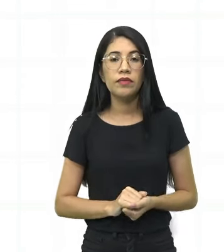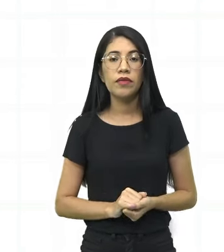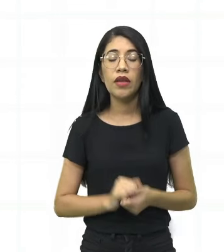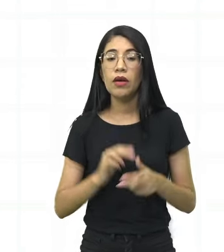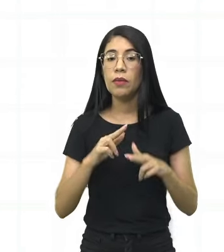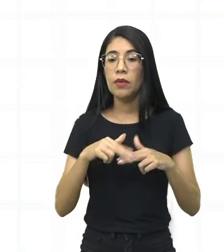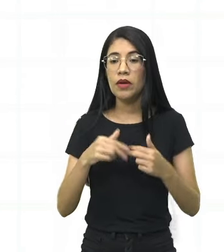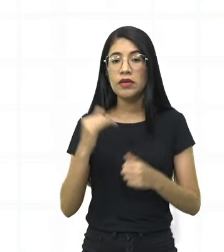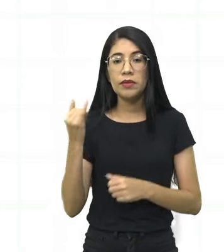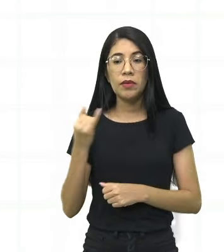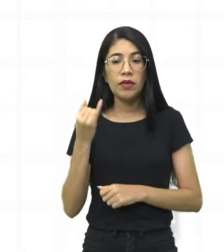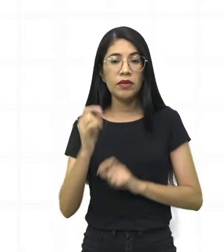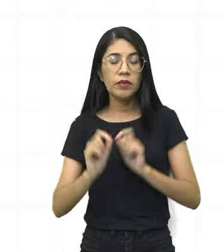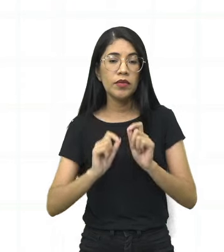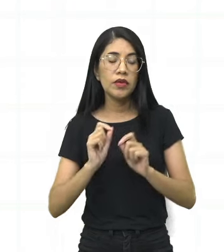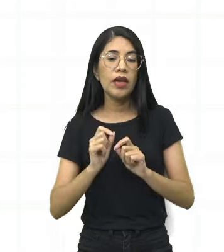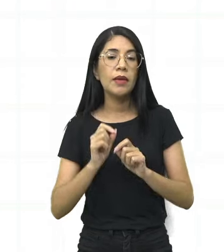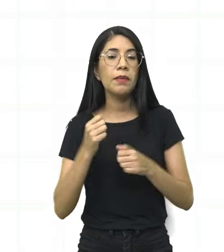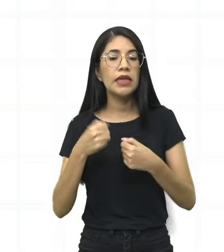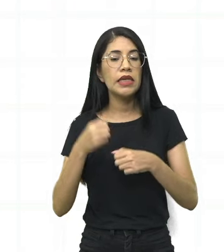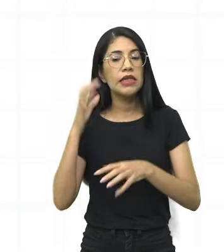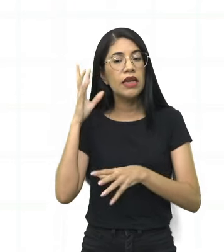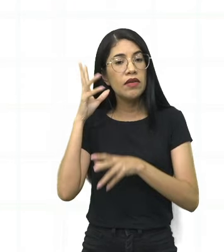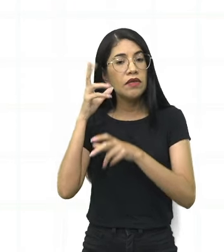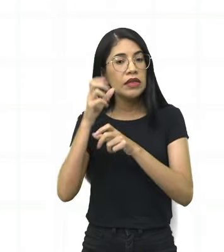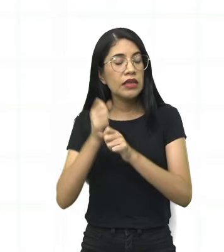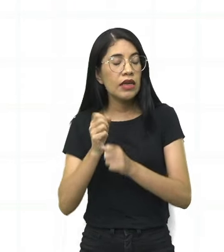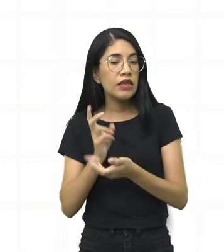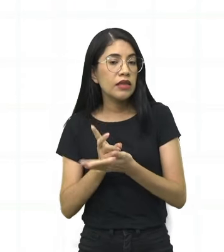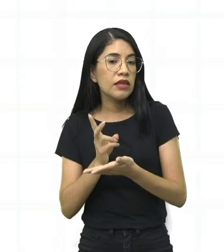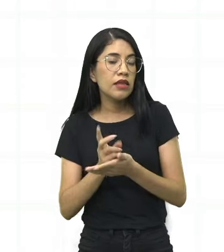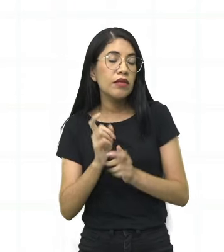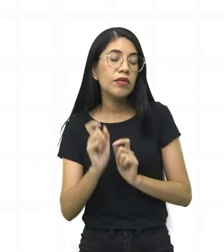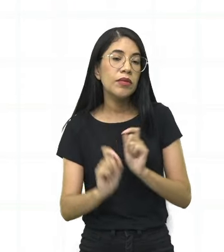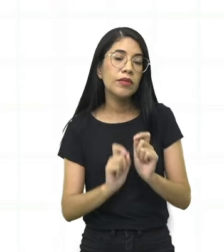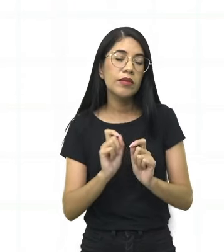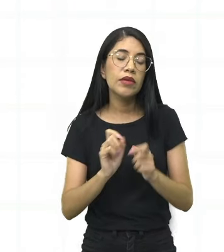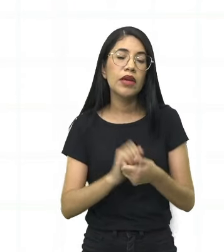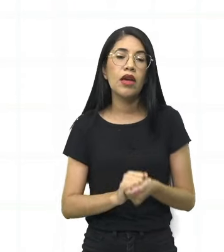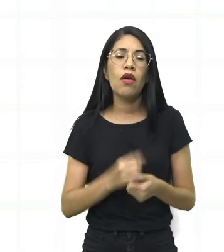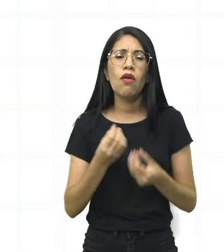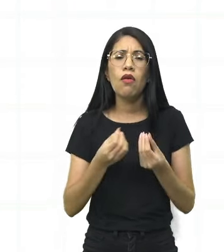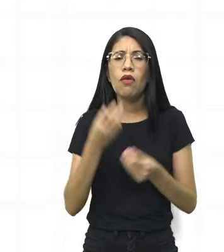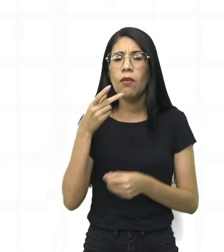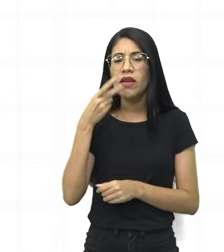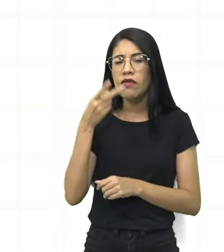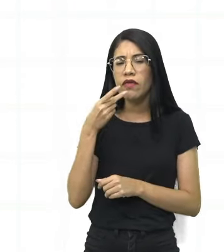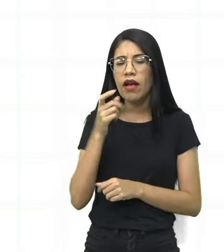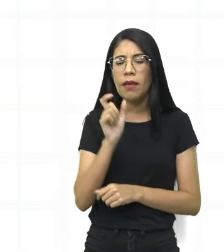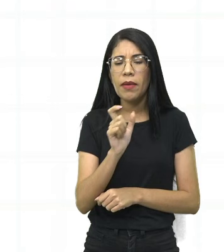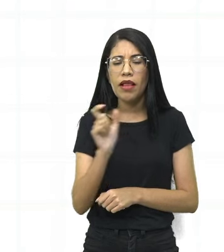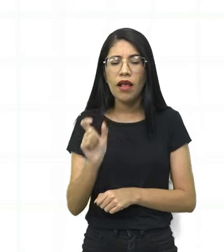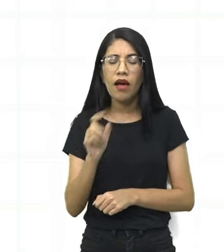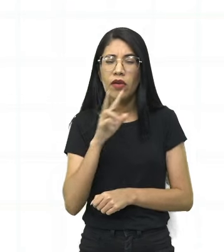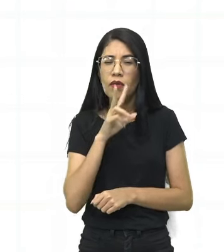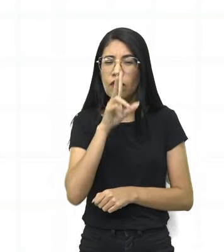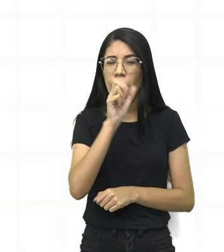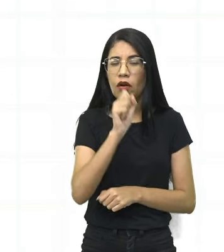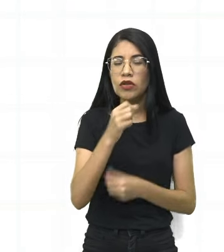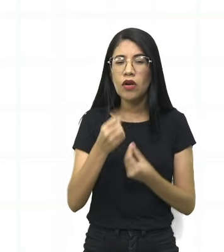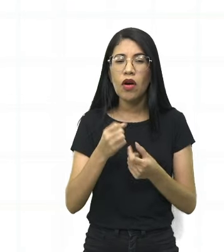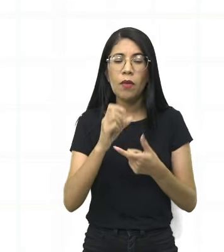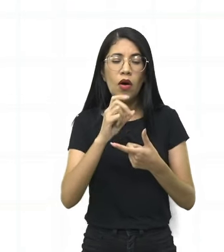Por isso que é importante é revisar o quê, né? A tonicidade das palavras. Lembrar lá,